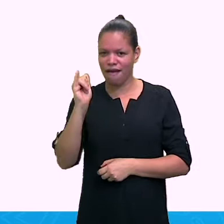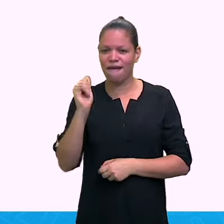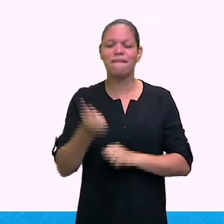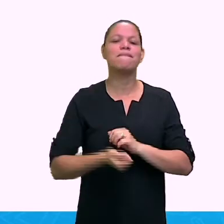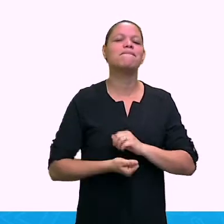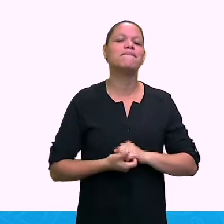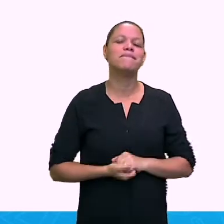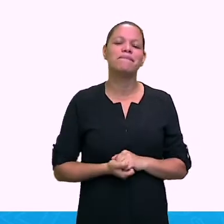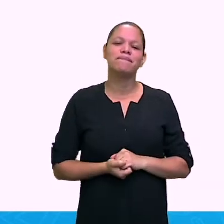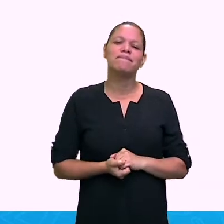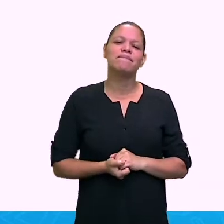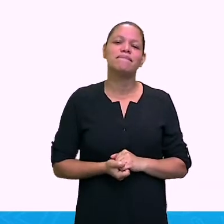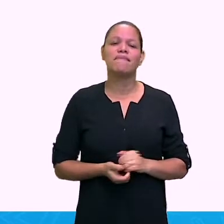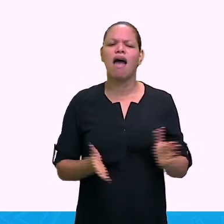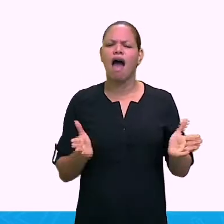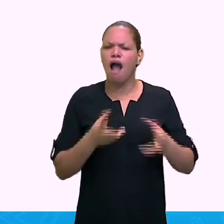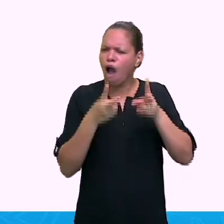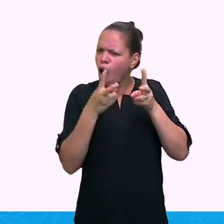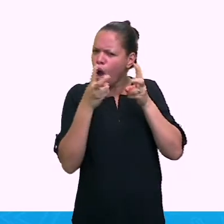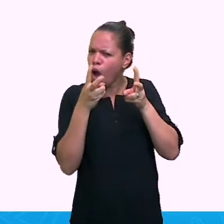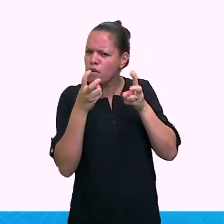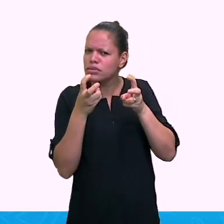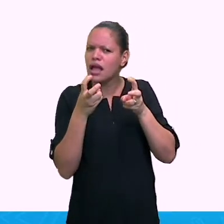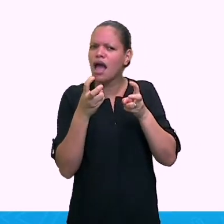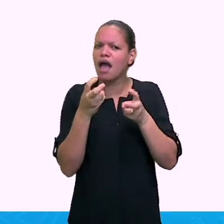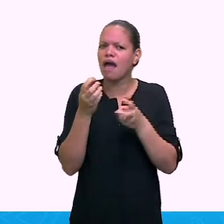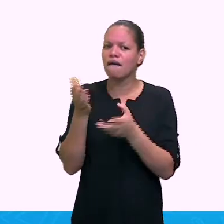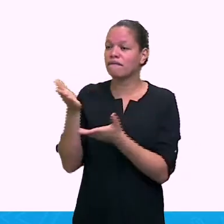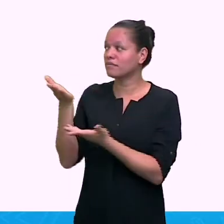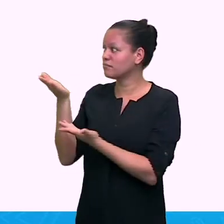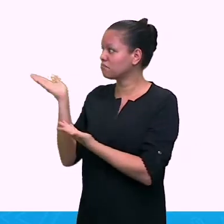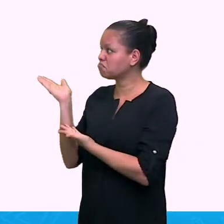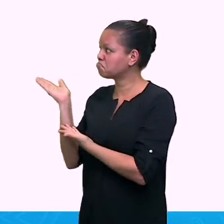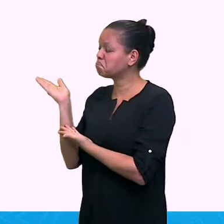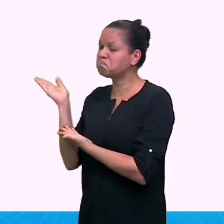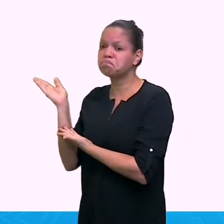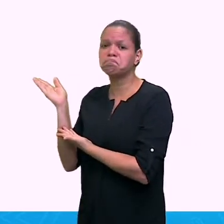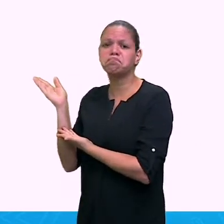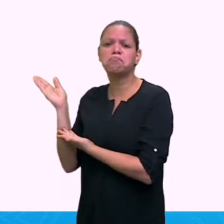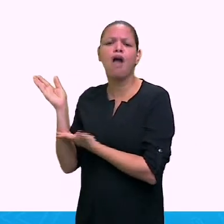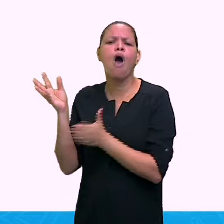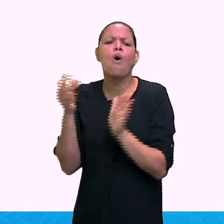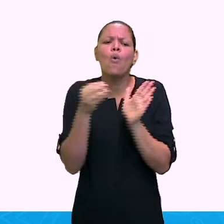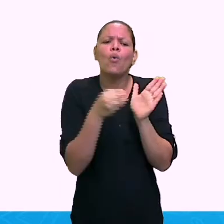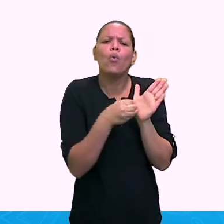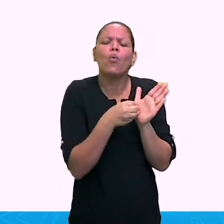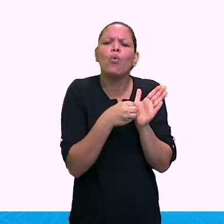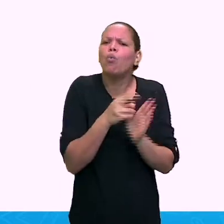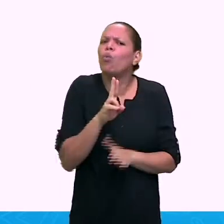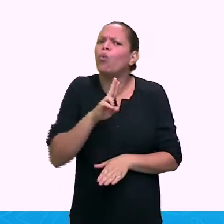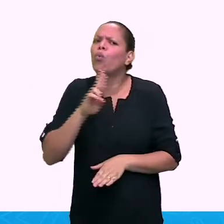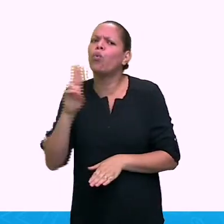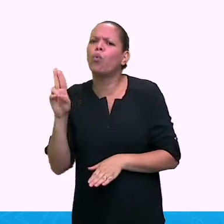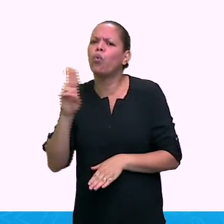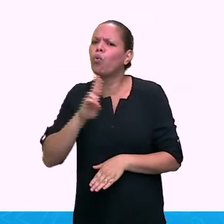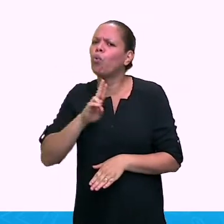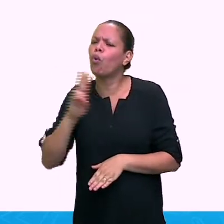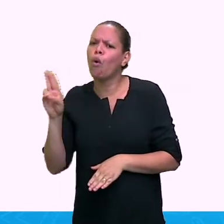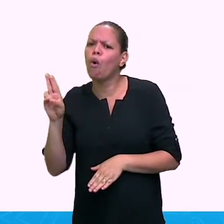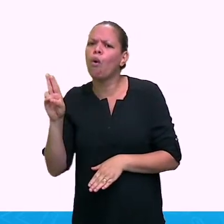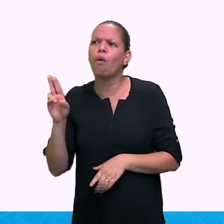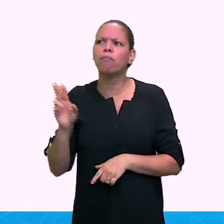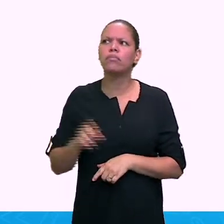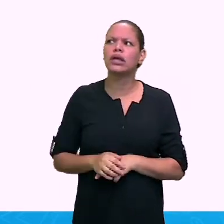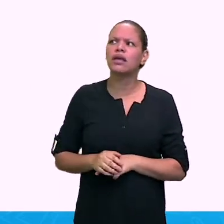a Mary, observe aqui, para ela colocar o nome dela, enjoys, né? Ela gosta de